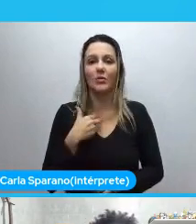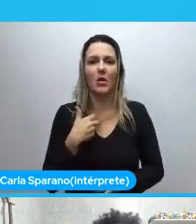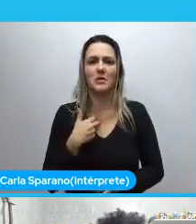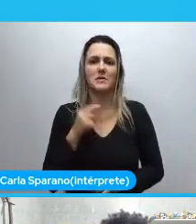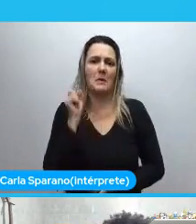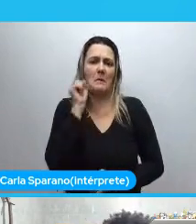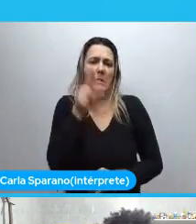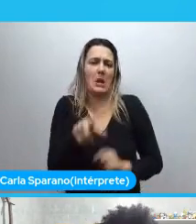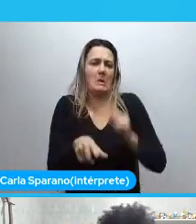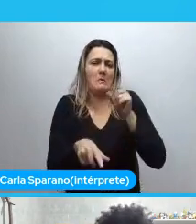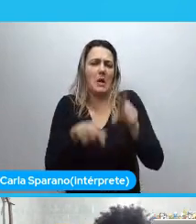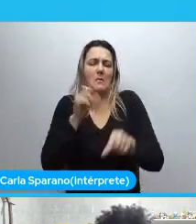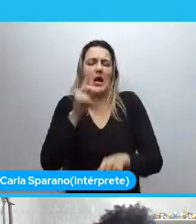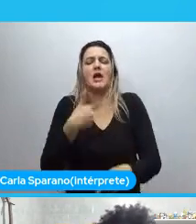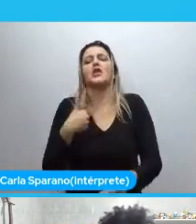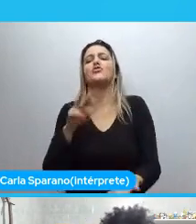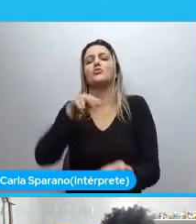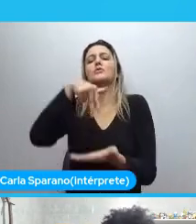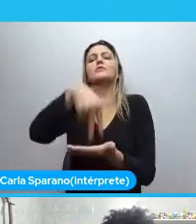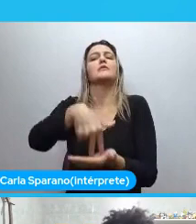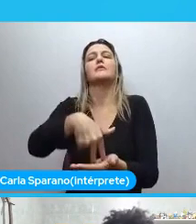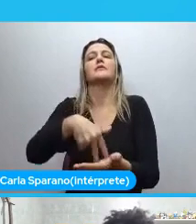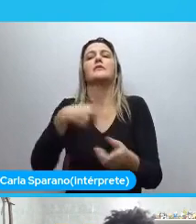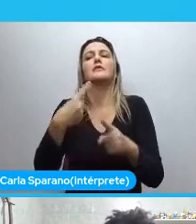dizer que. Eu cheguei aqui. Porque.